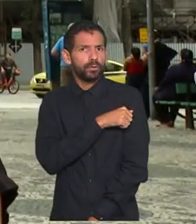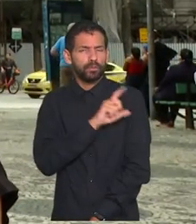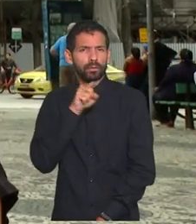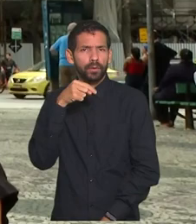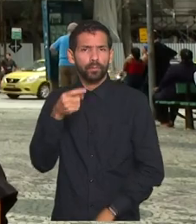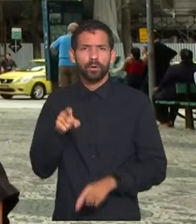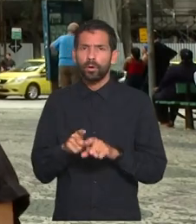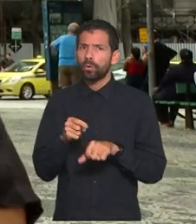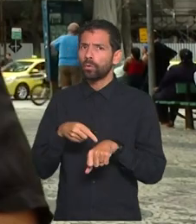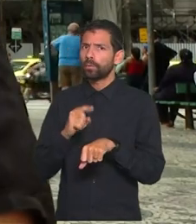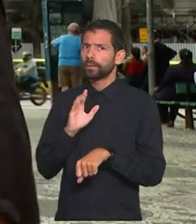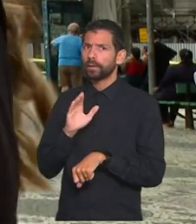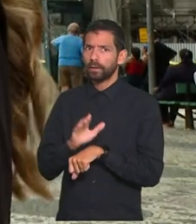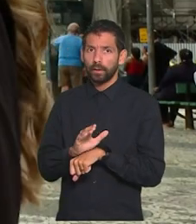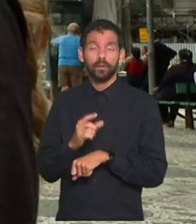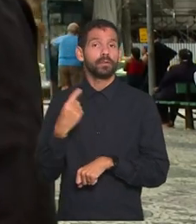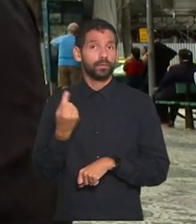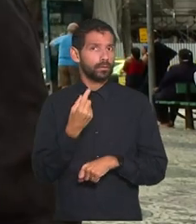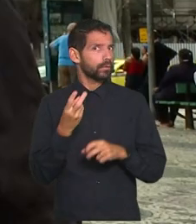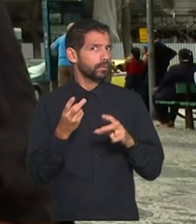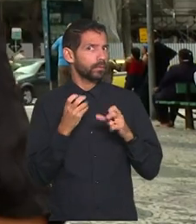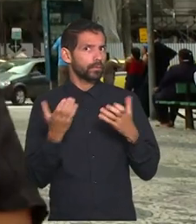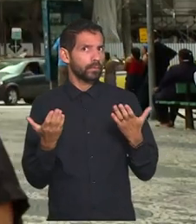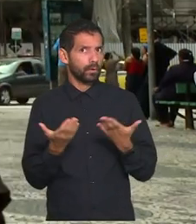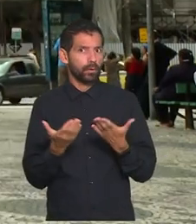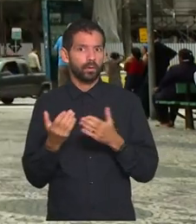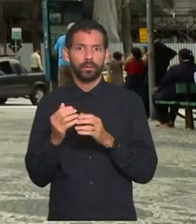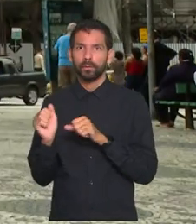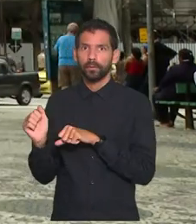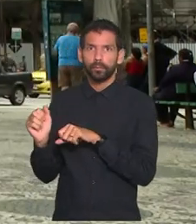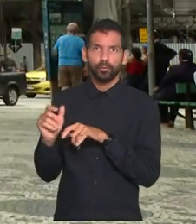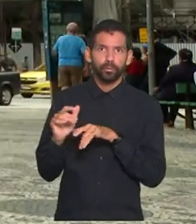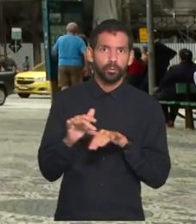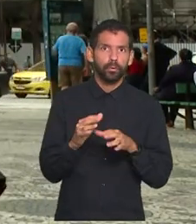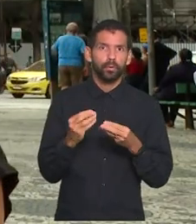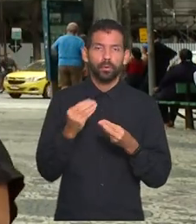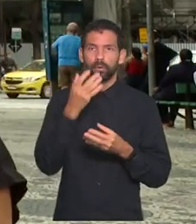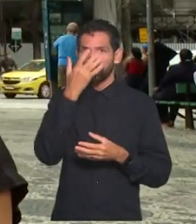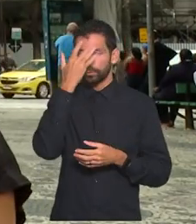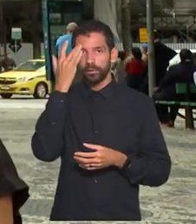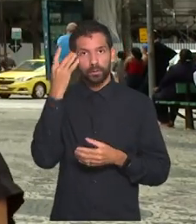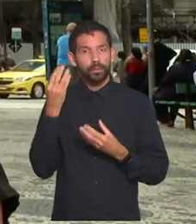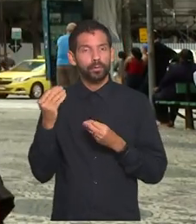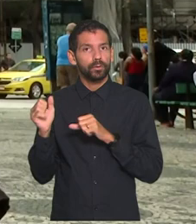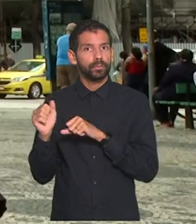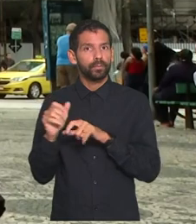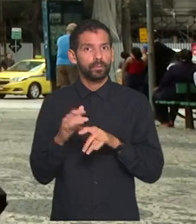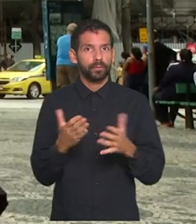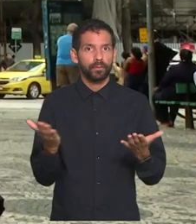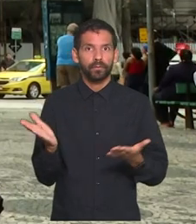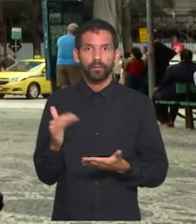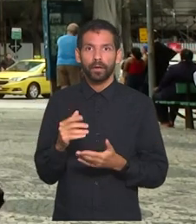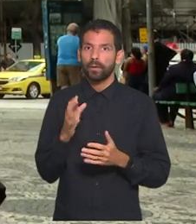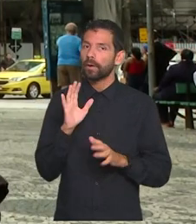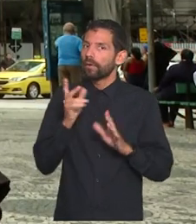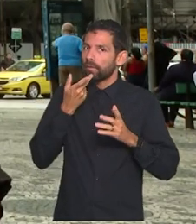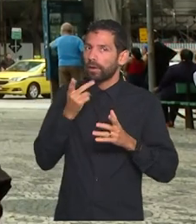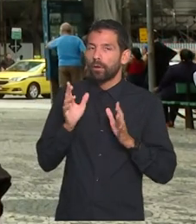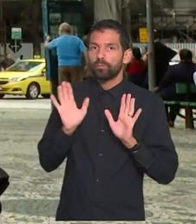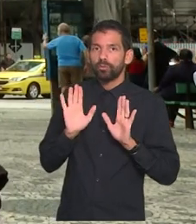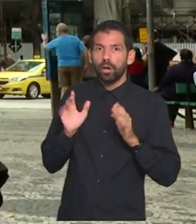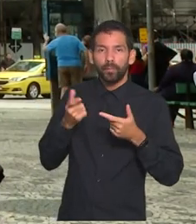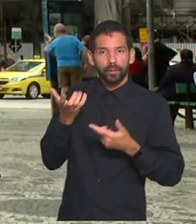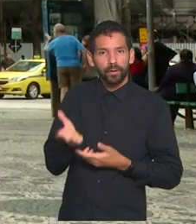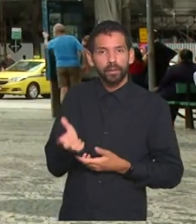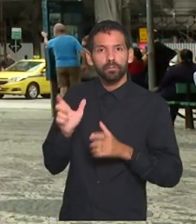pouquinho, uma hora da tarde. A gente percebe nesse momento que o movimento é bem grande, bastante pessoas vieram aqui para se despedir do artista.